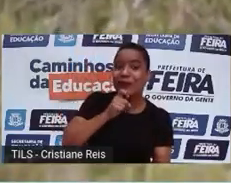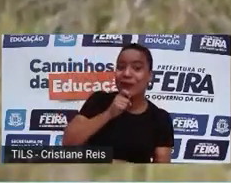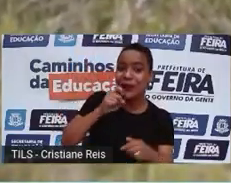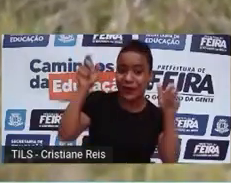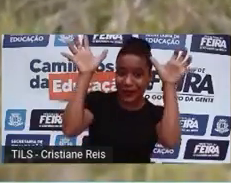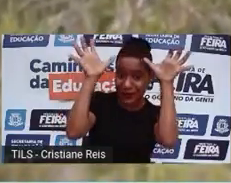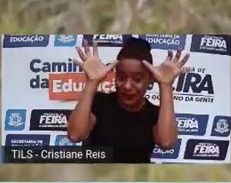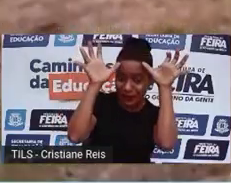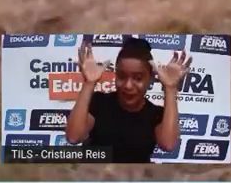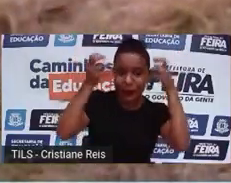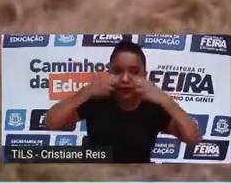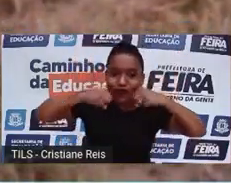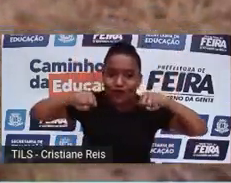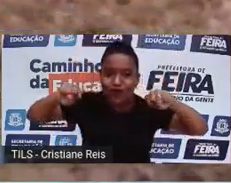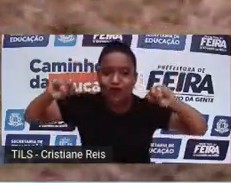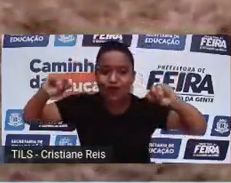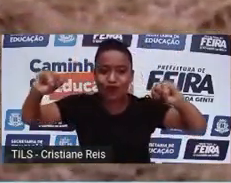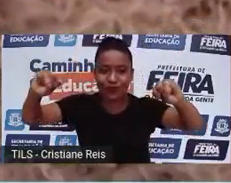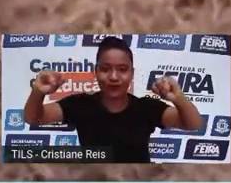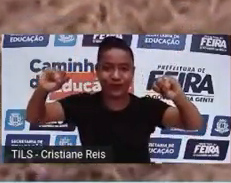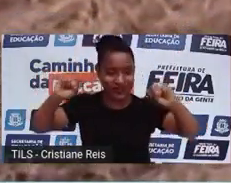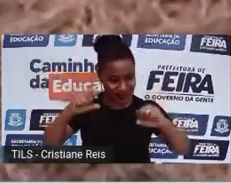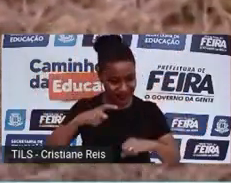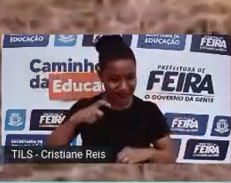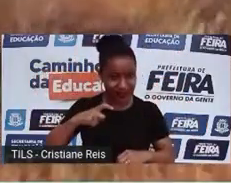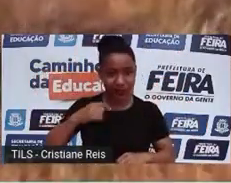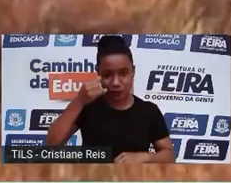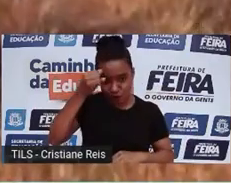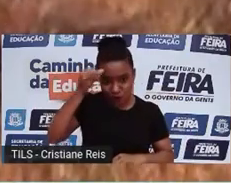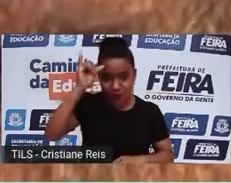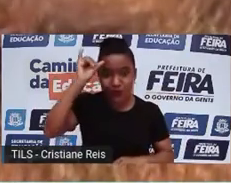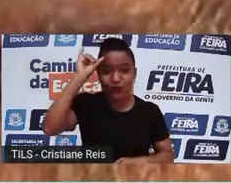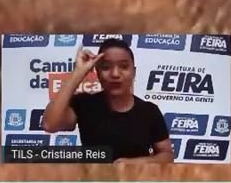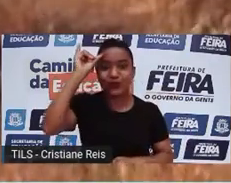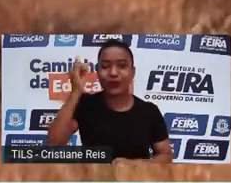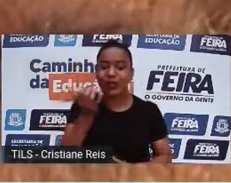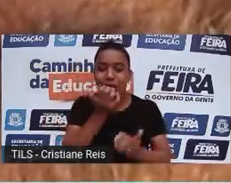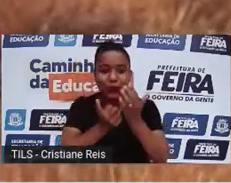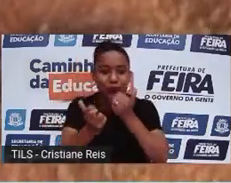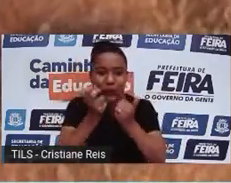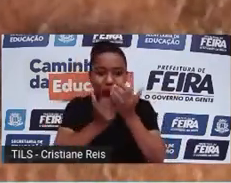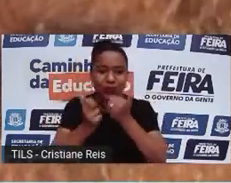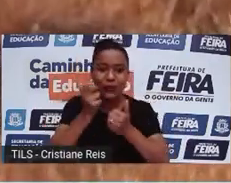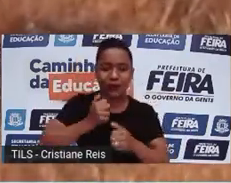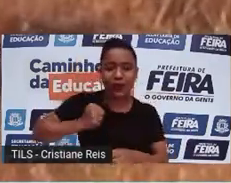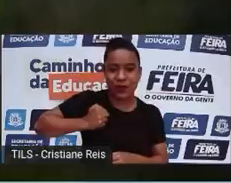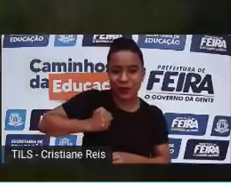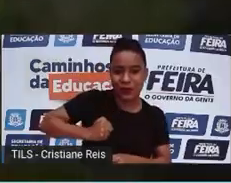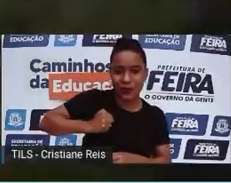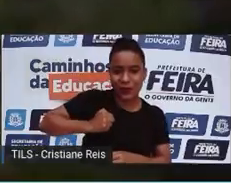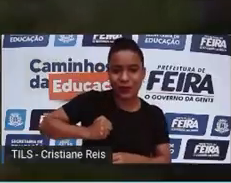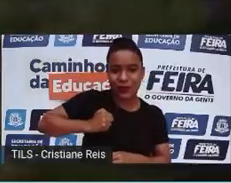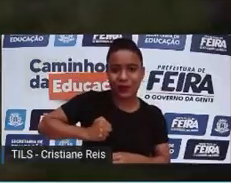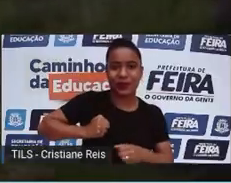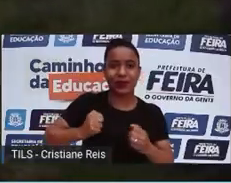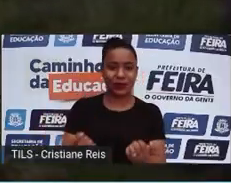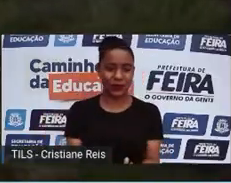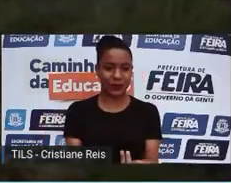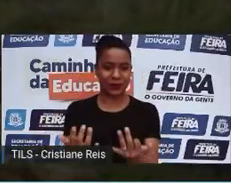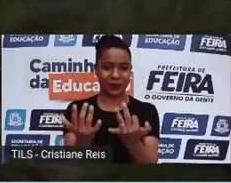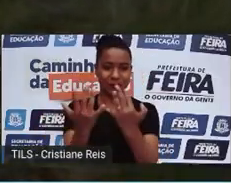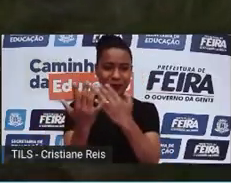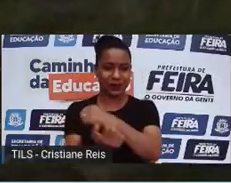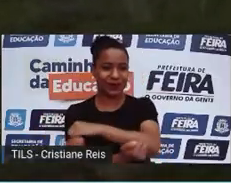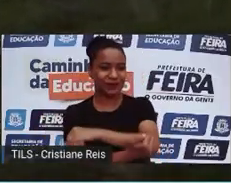almiscareiros, bisões. Eles comem, adubam o terreno com esterco e nesse processo, o musgo que cresce na